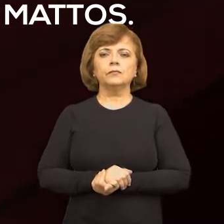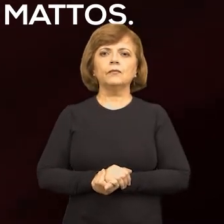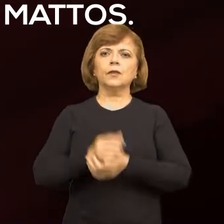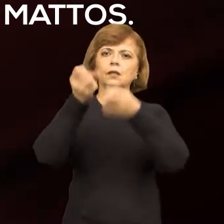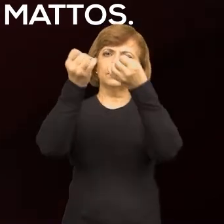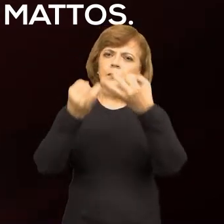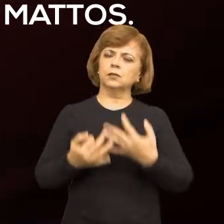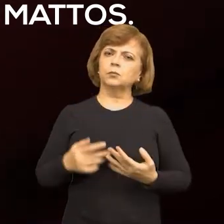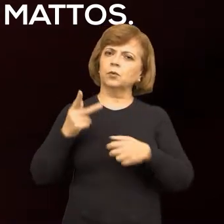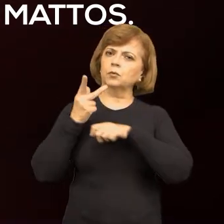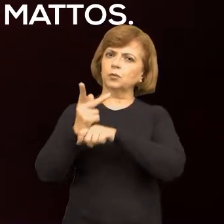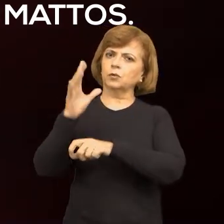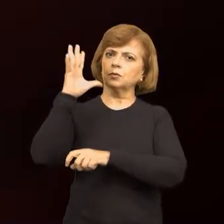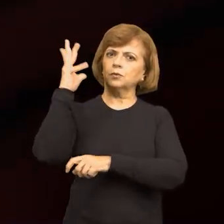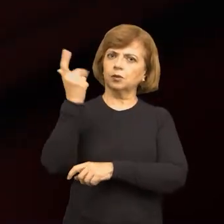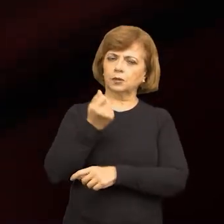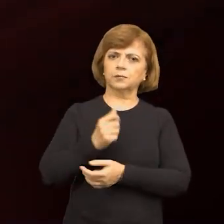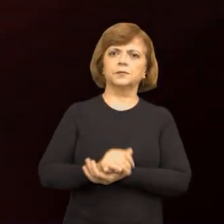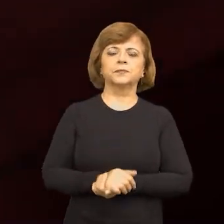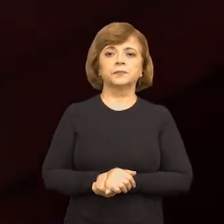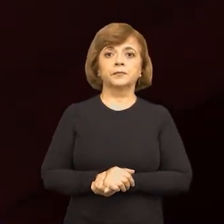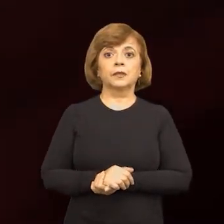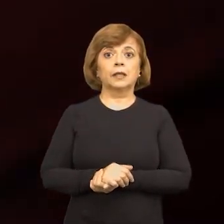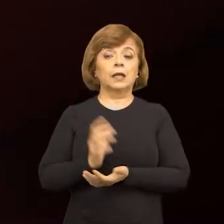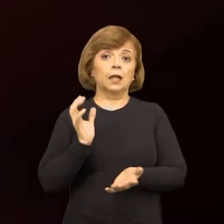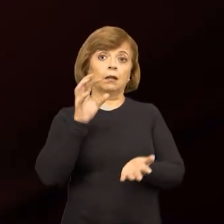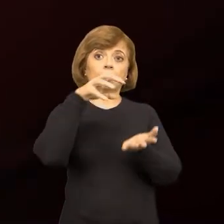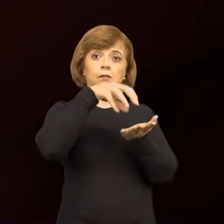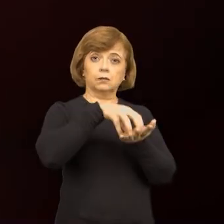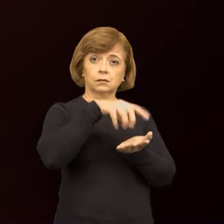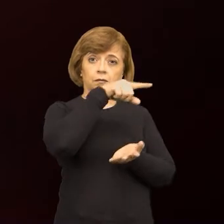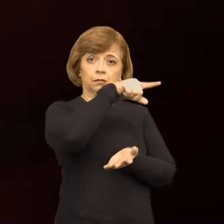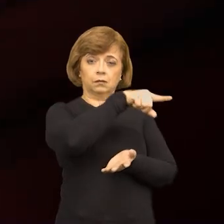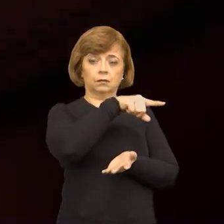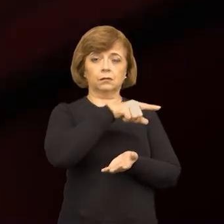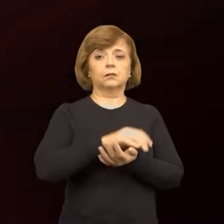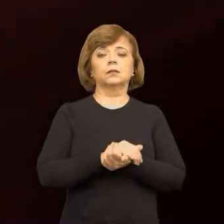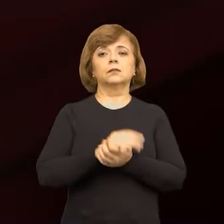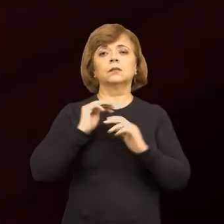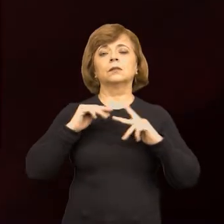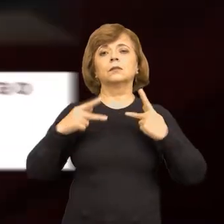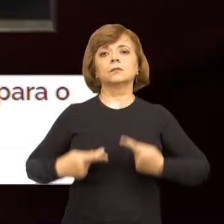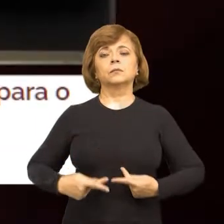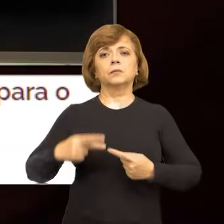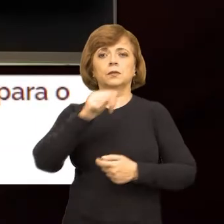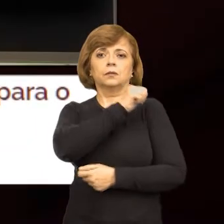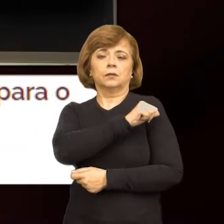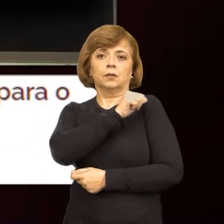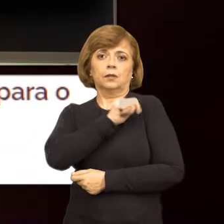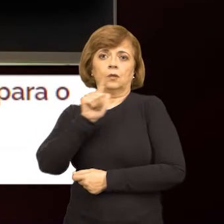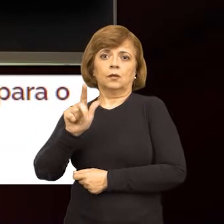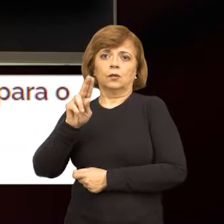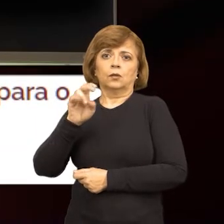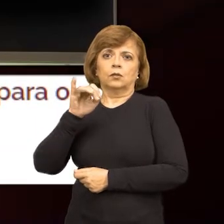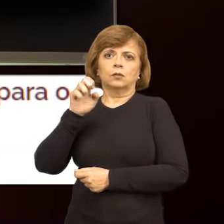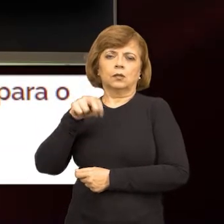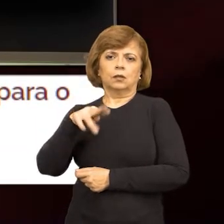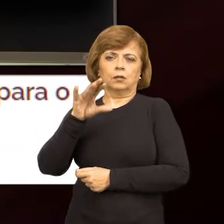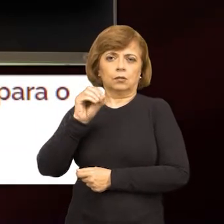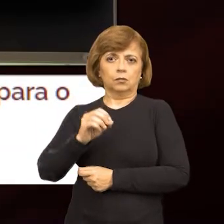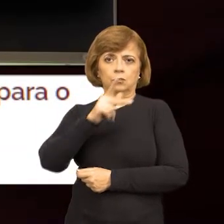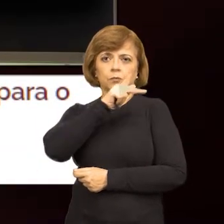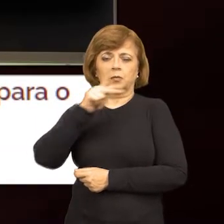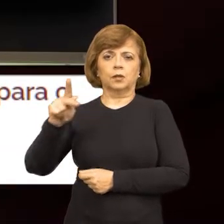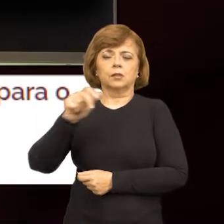Explicou o Procurador-Geral. Já na sede do MPRJ, Luciano Matos, na condição de presidente do